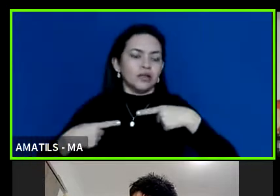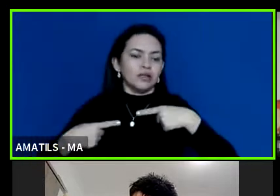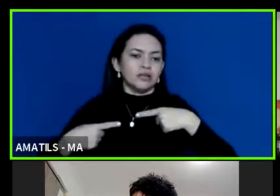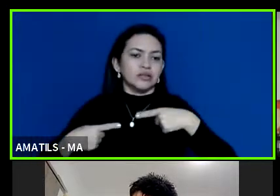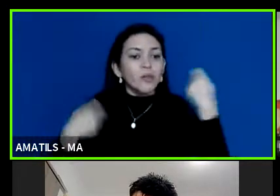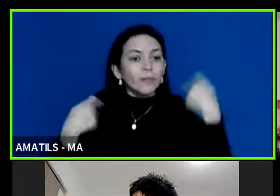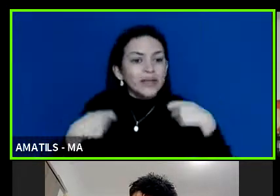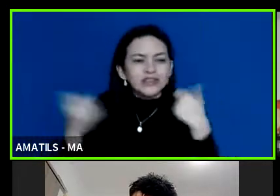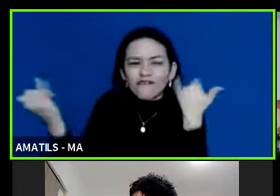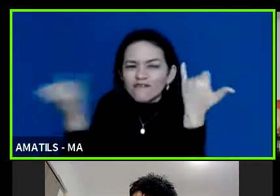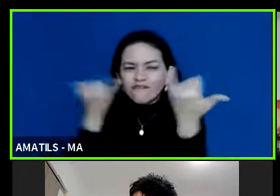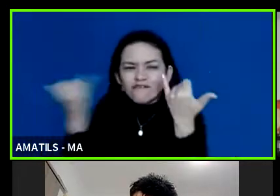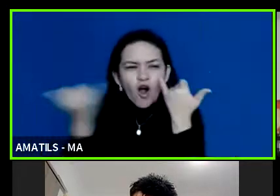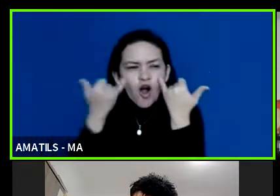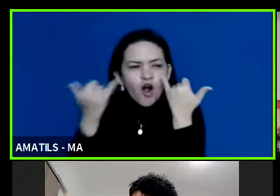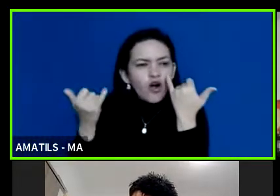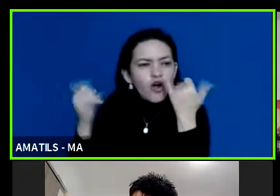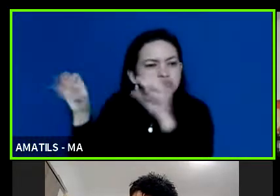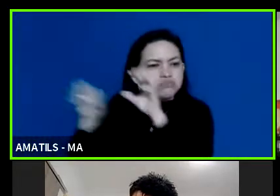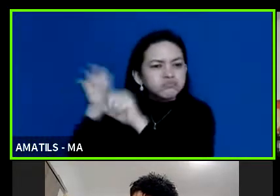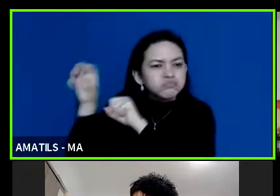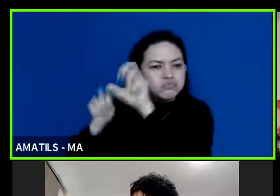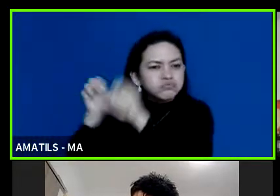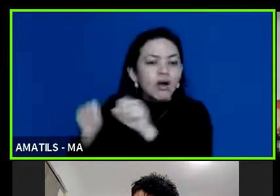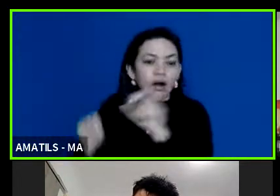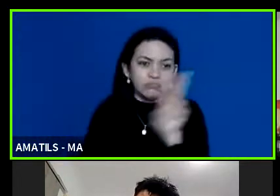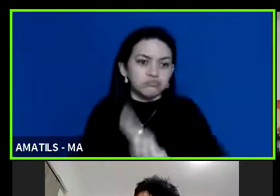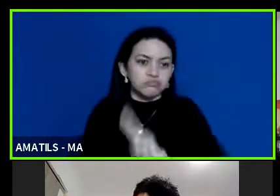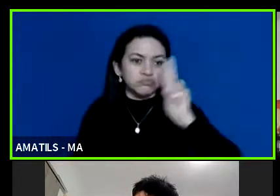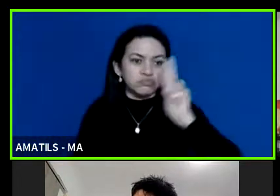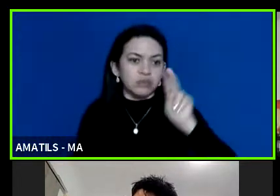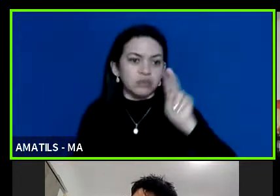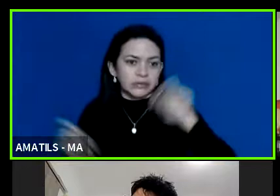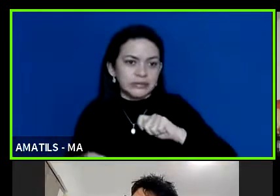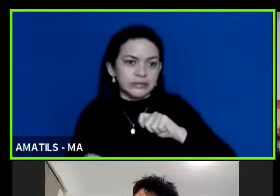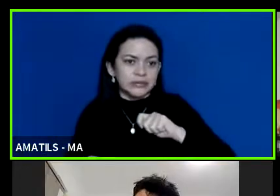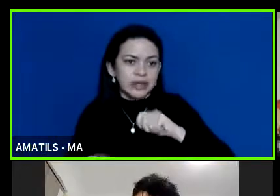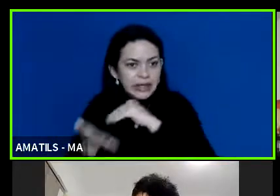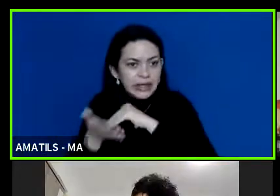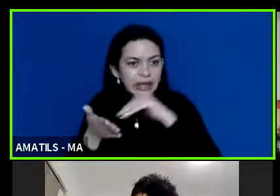informações aqui que são muito úteis com certeza a gente tem mais uma